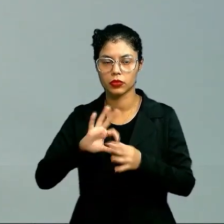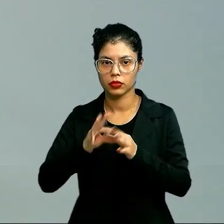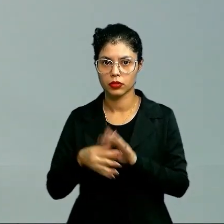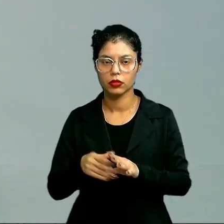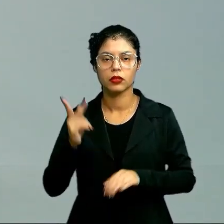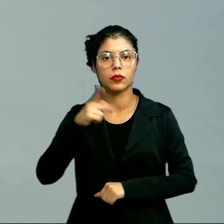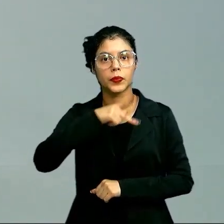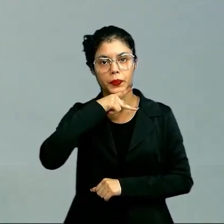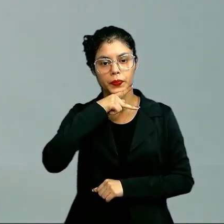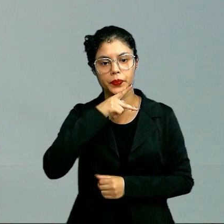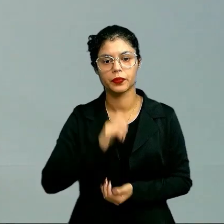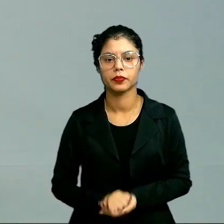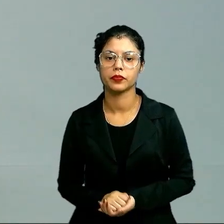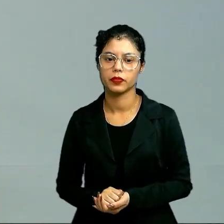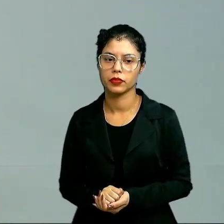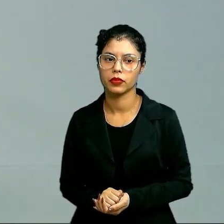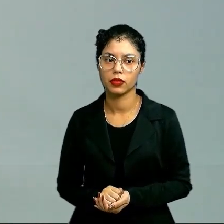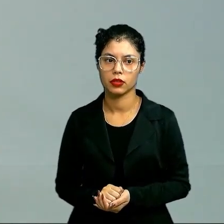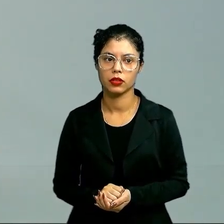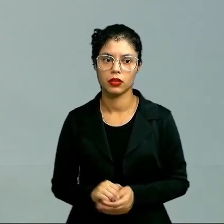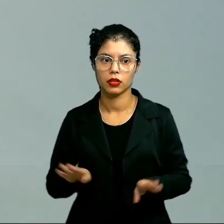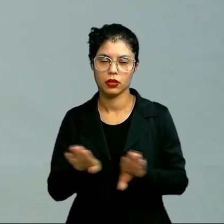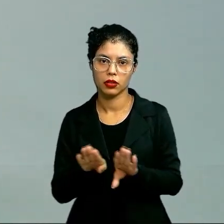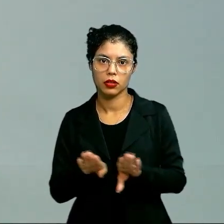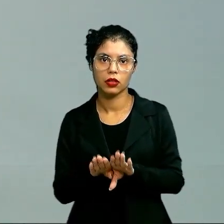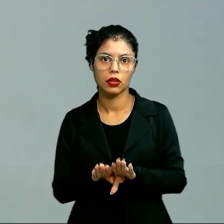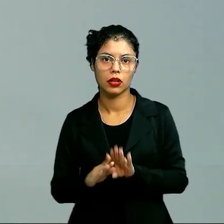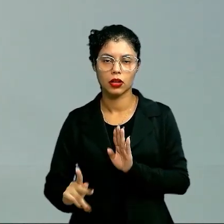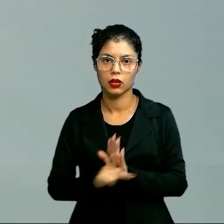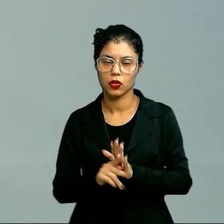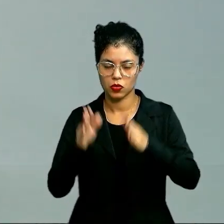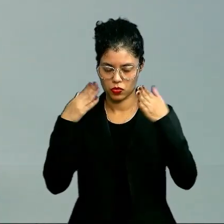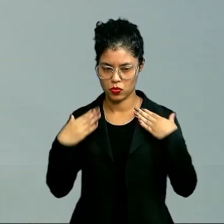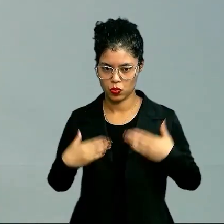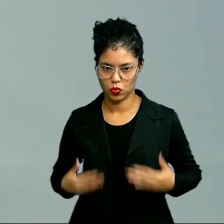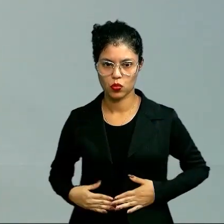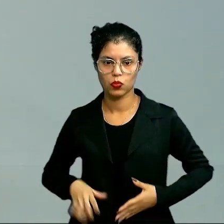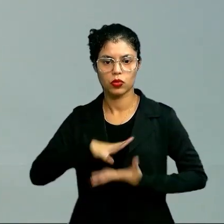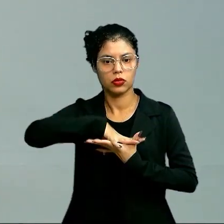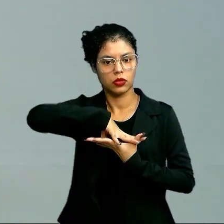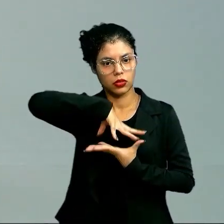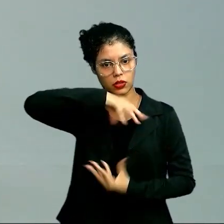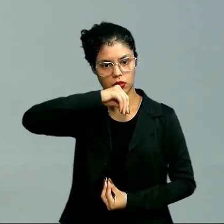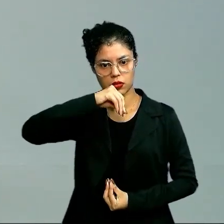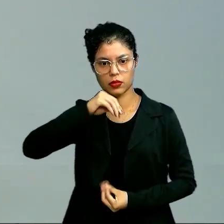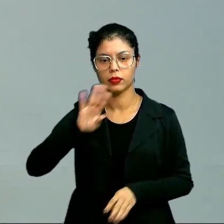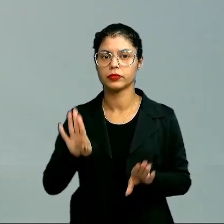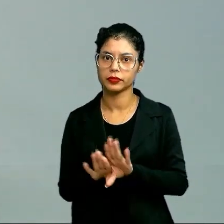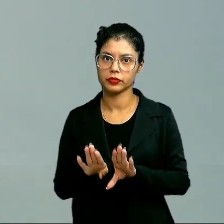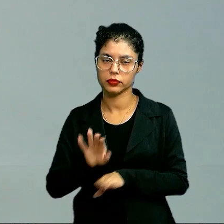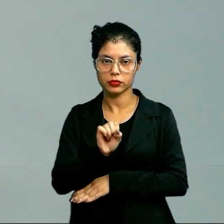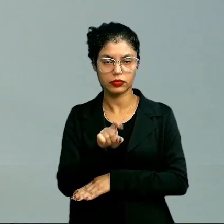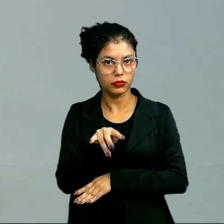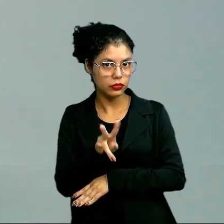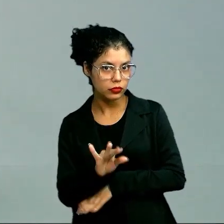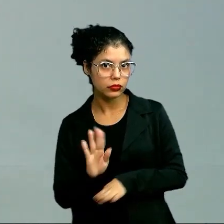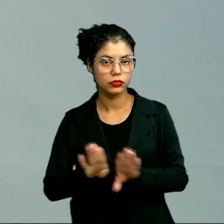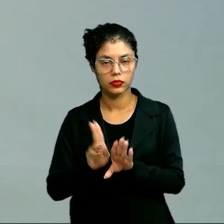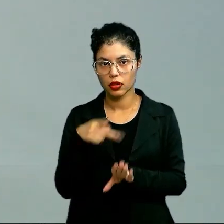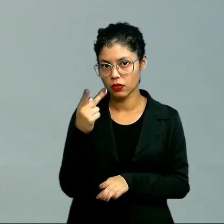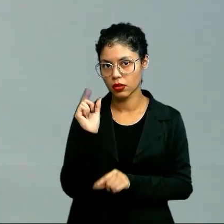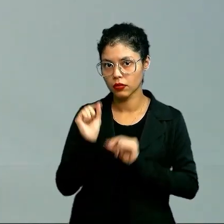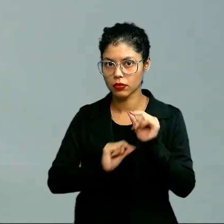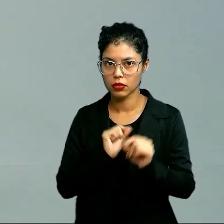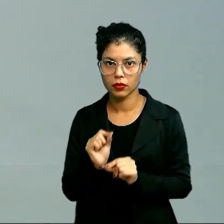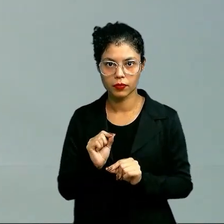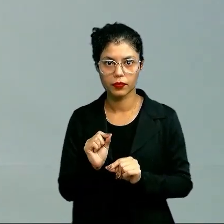o Platão. Platão dizia que o homem é um ser racional composto de corpo e alma. Ele contesta Santo Agostinho. Santo Agostinho dizia que o homem é